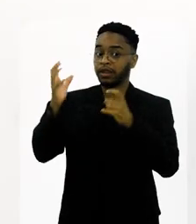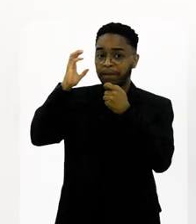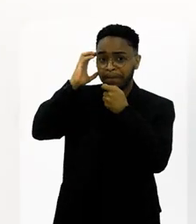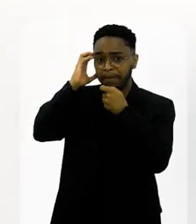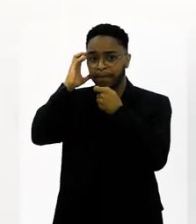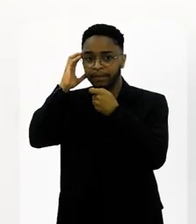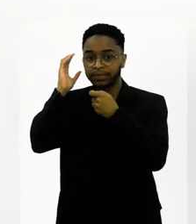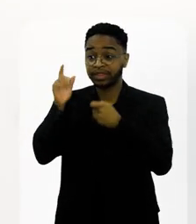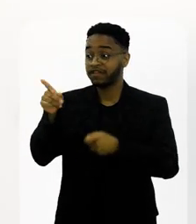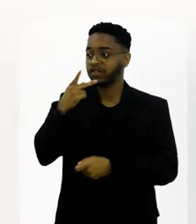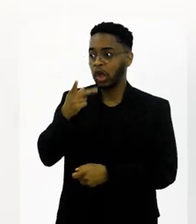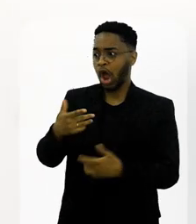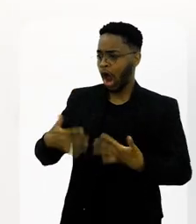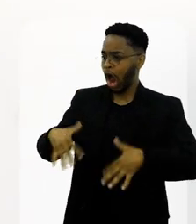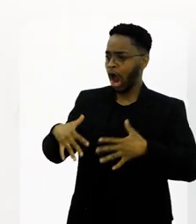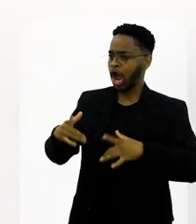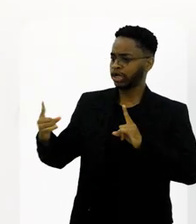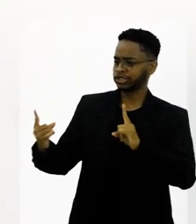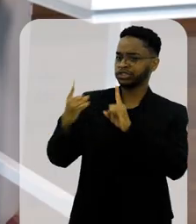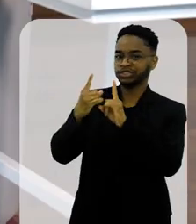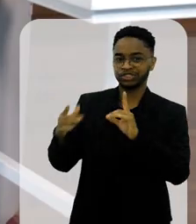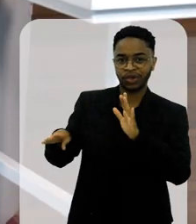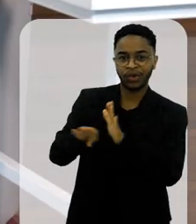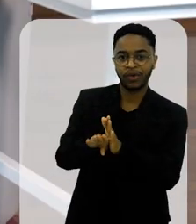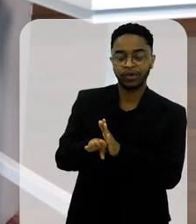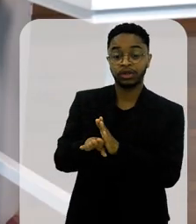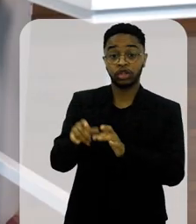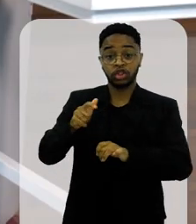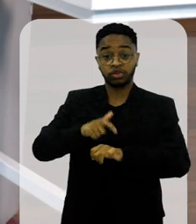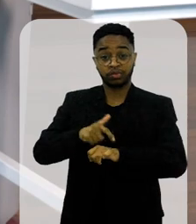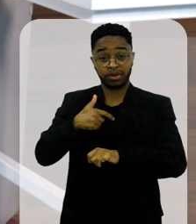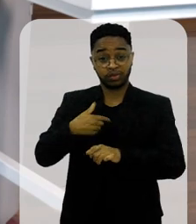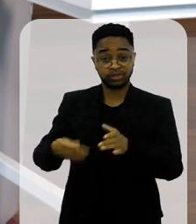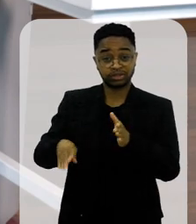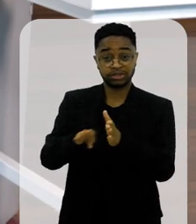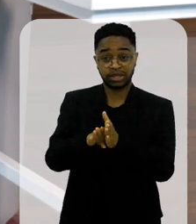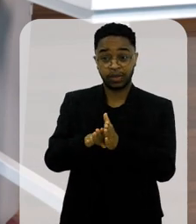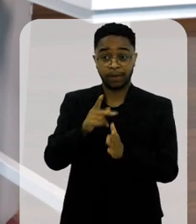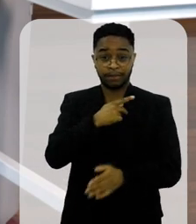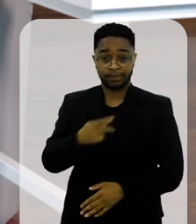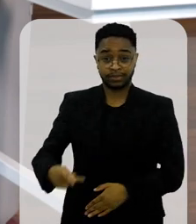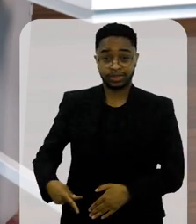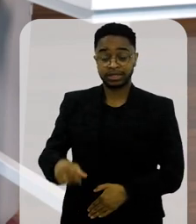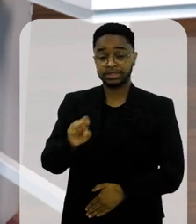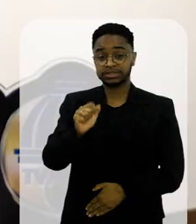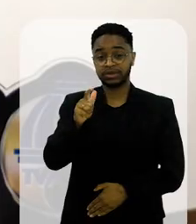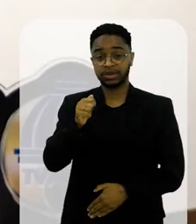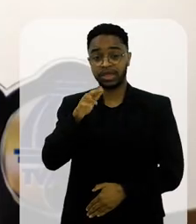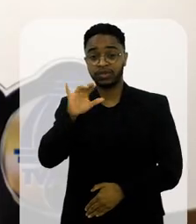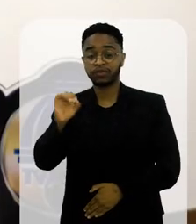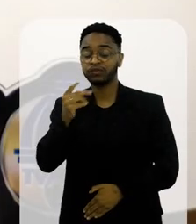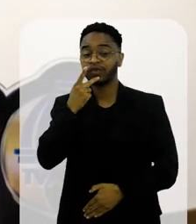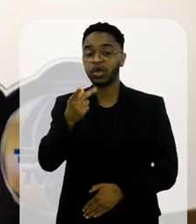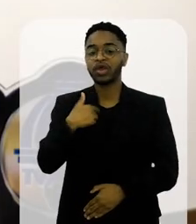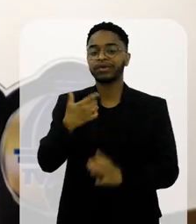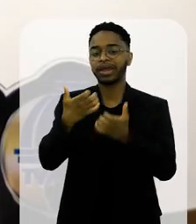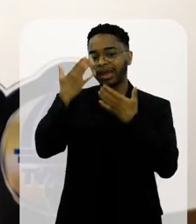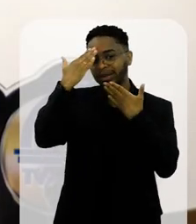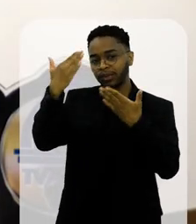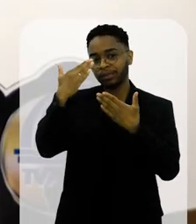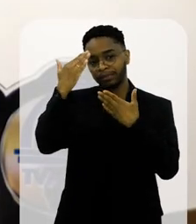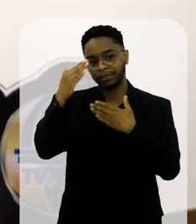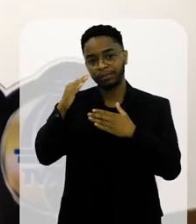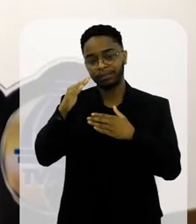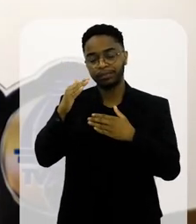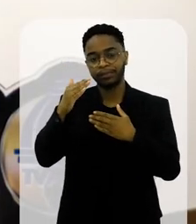entrei no estúdio. Caramba! Caramba! o Marroquintat, maravilha! Quando eu entrei, o presidente Salgueiro, eu queria agradecer, muito obrigado, e foi